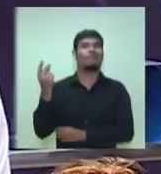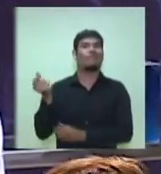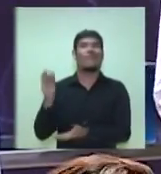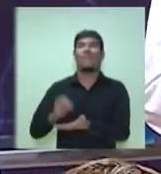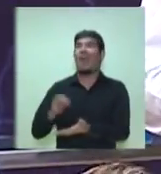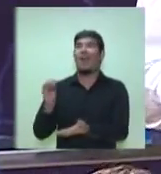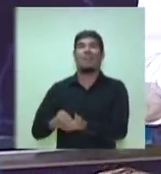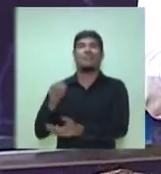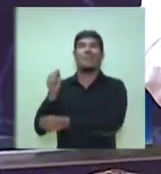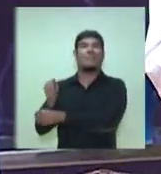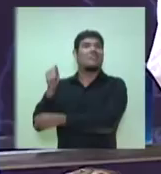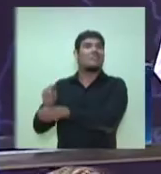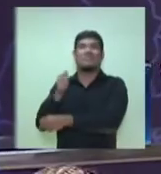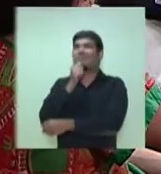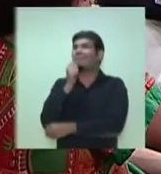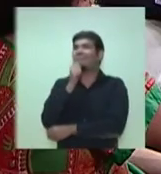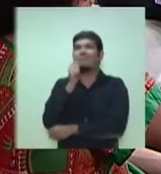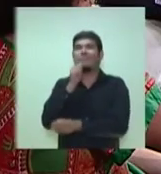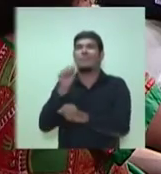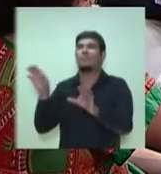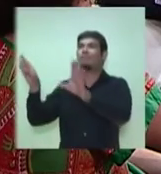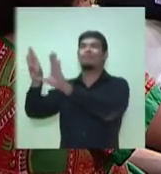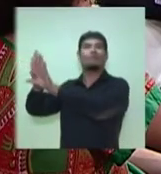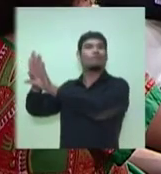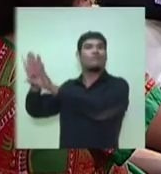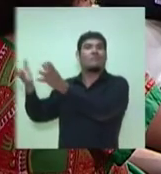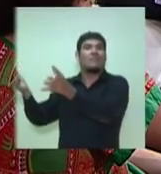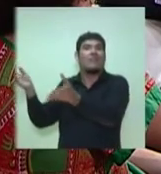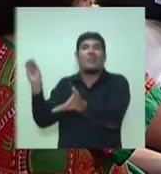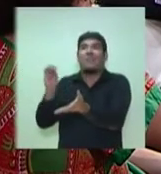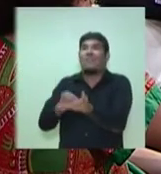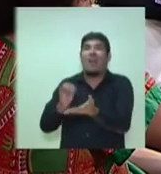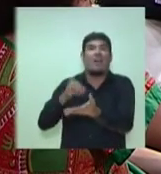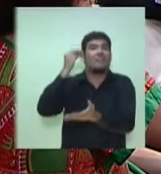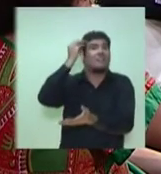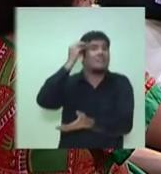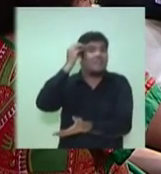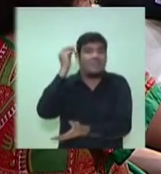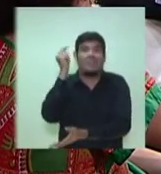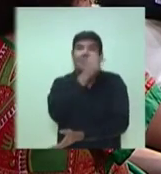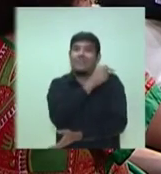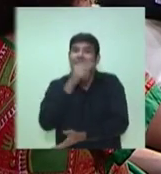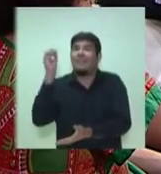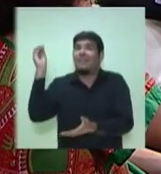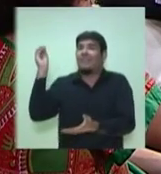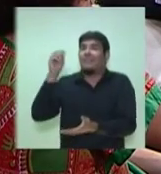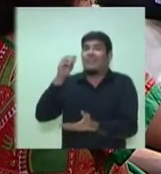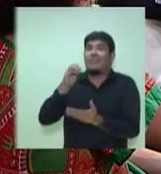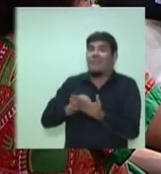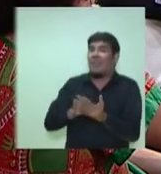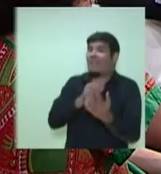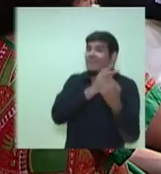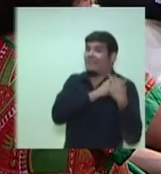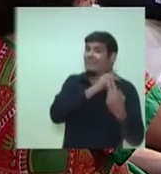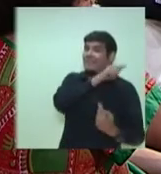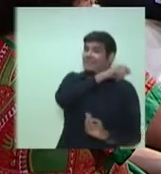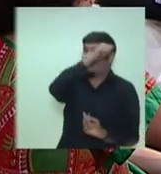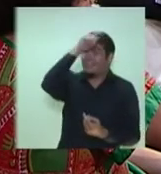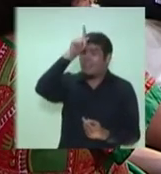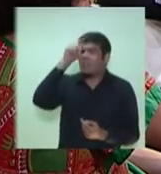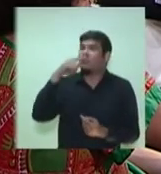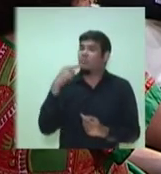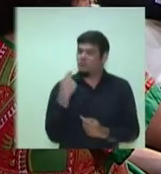foram por conta da ineficiência administrativa, da falta de qualidade na gestão. Nós, concluindo essas obras, vamos